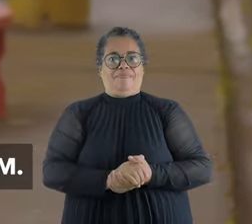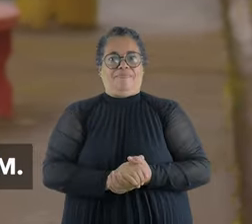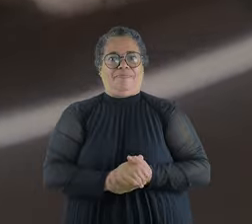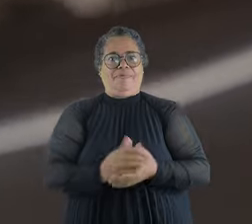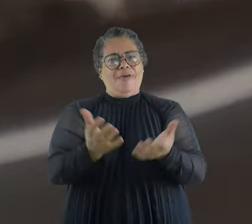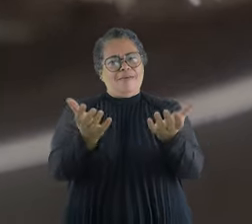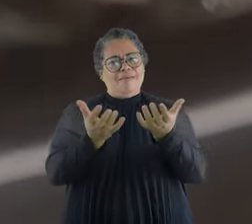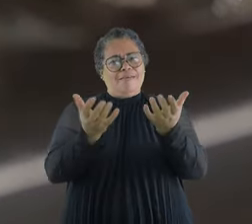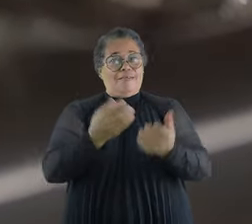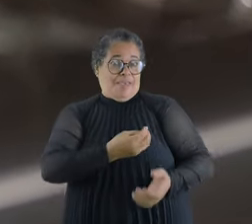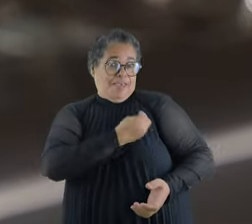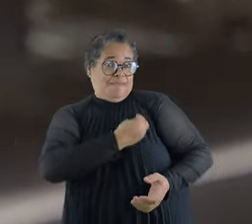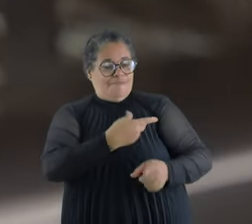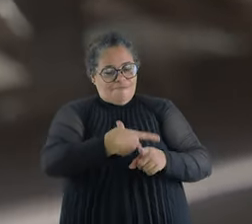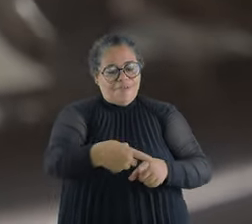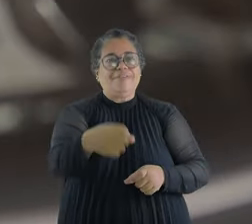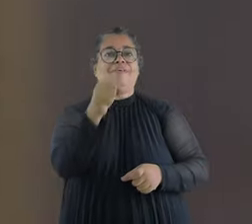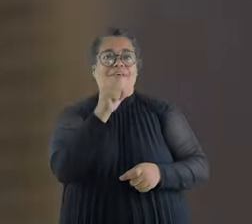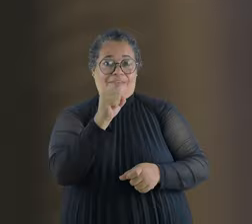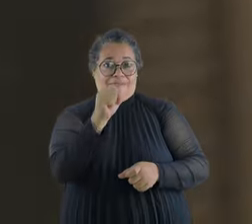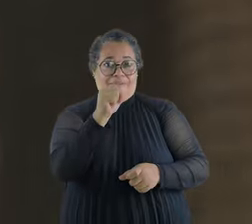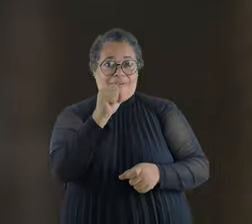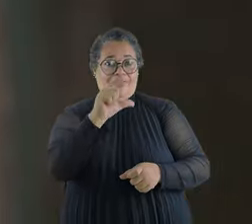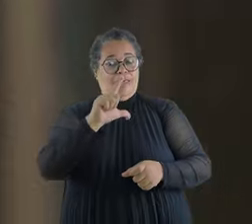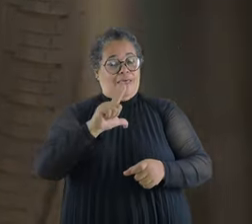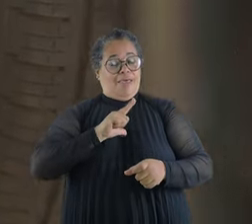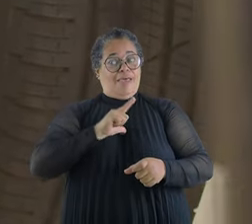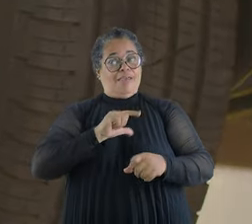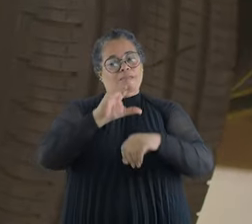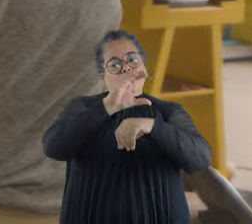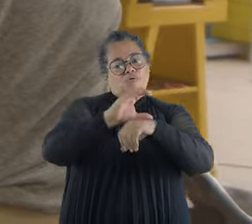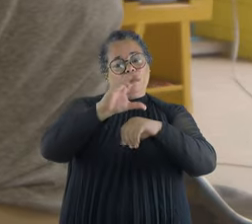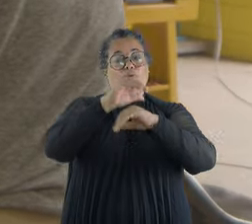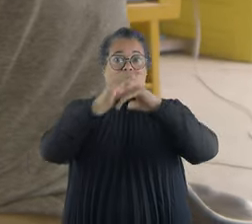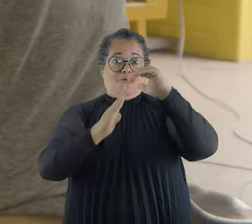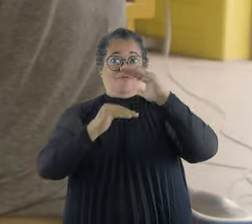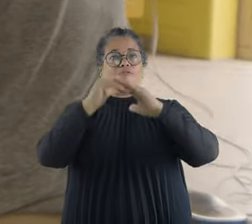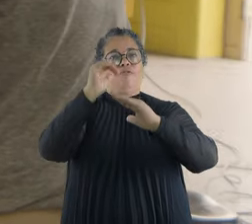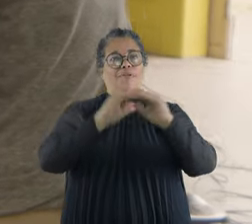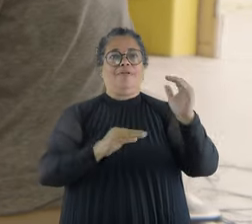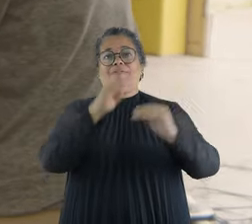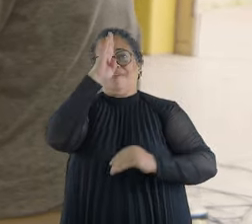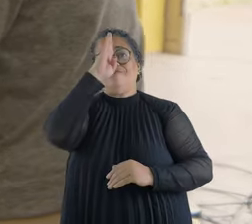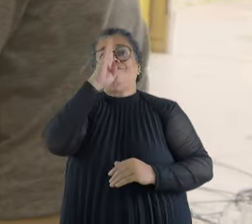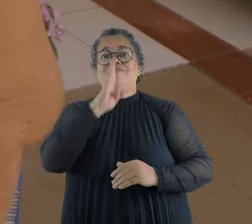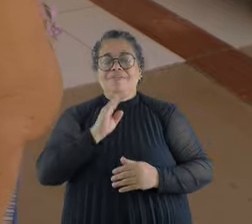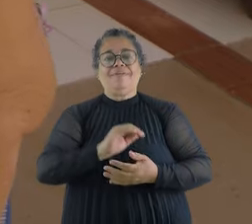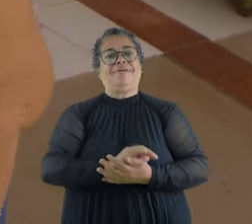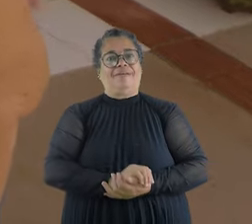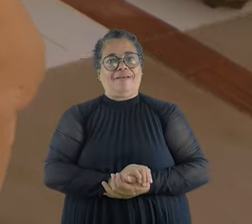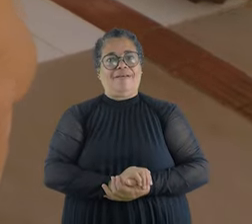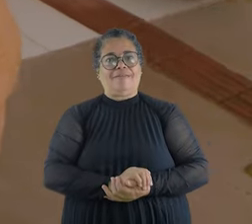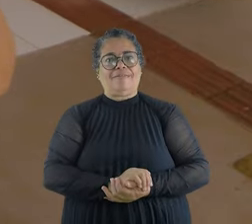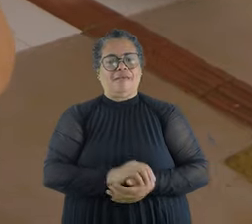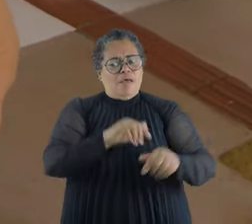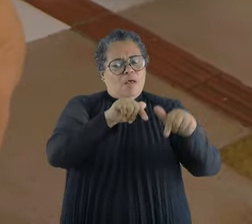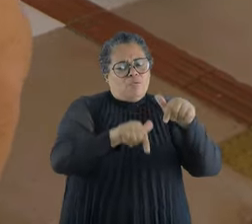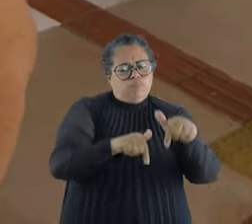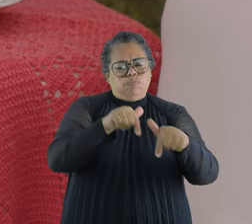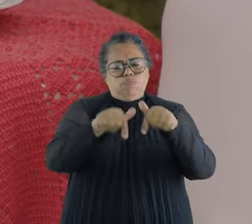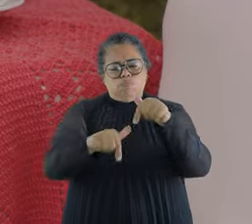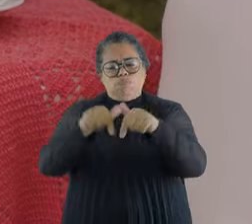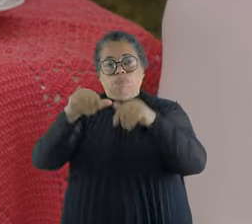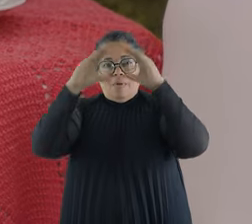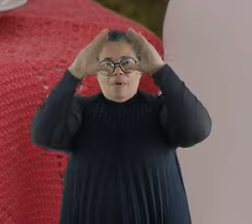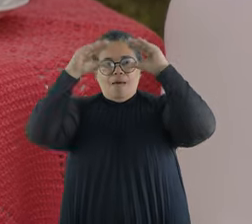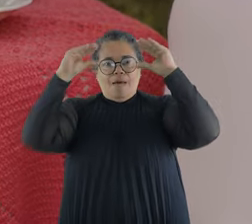precisam. Quer conquistar o mercado e ganhar o mundo? Cursos profissionalizantes gratuitos. Já lutou demais e